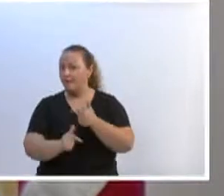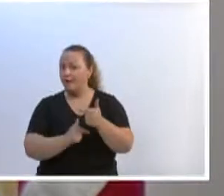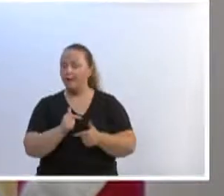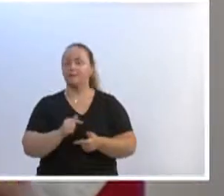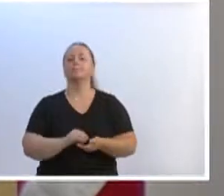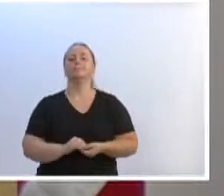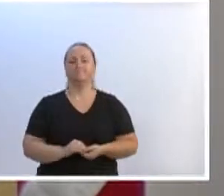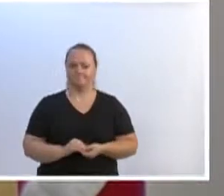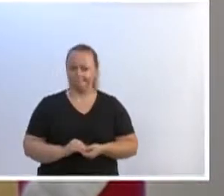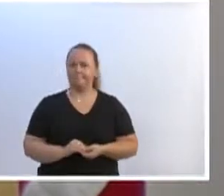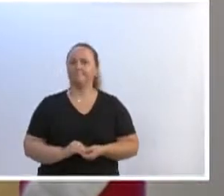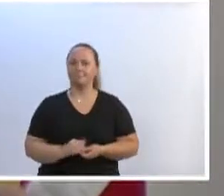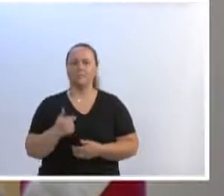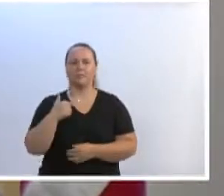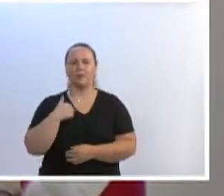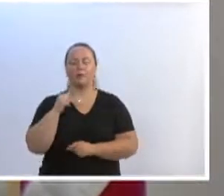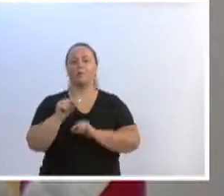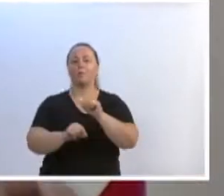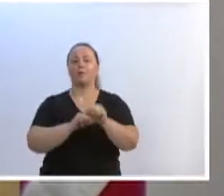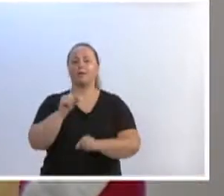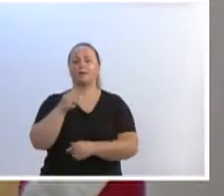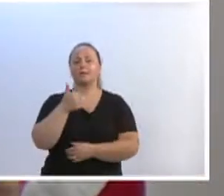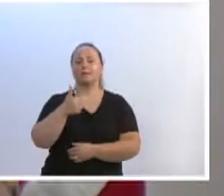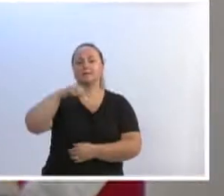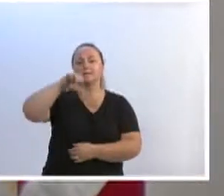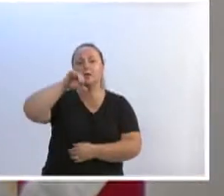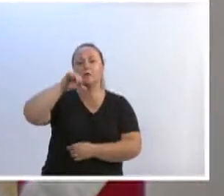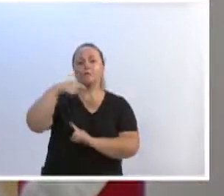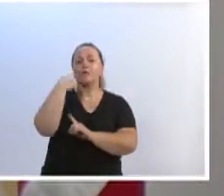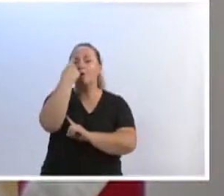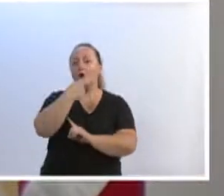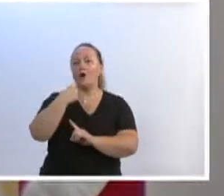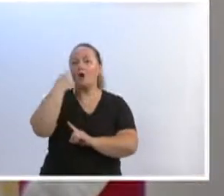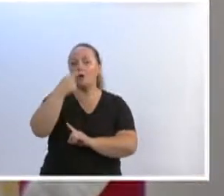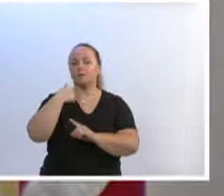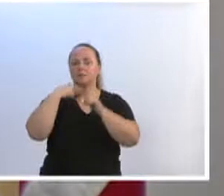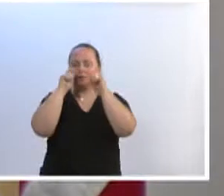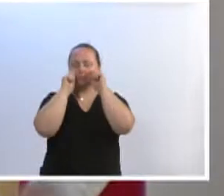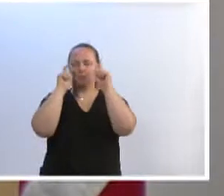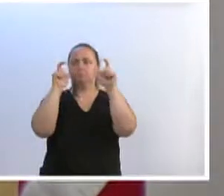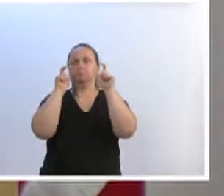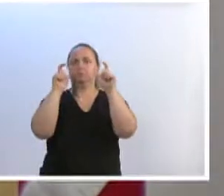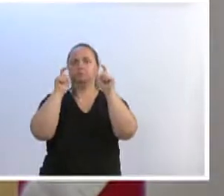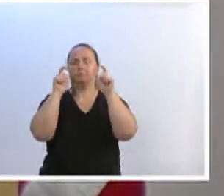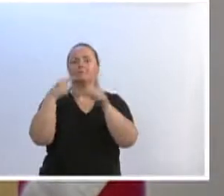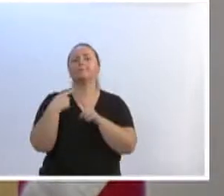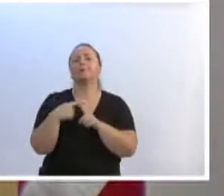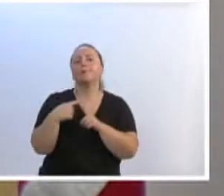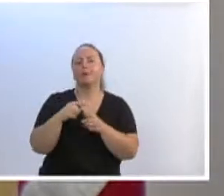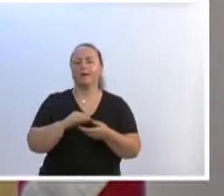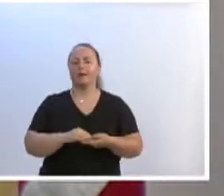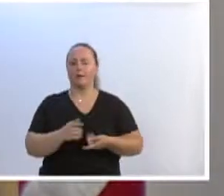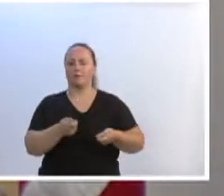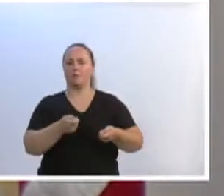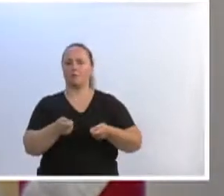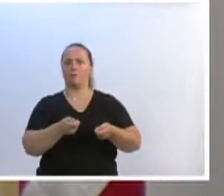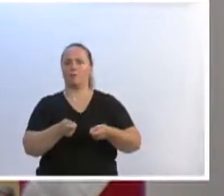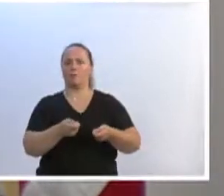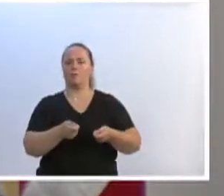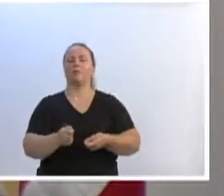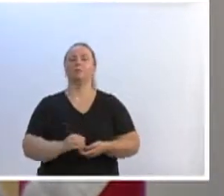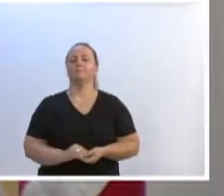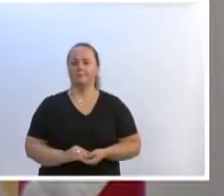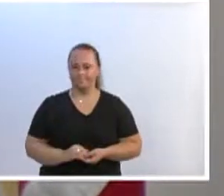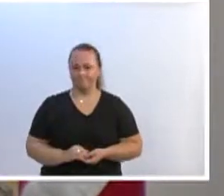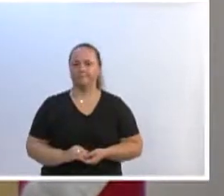economizar uma diária para a legislação de Blumenau. 19 horas. Foram 8,7